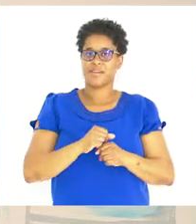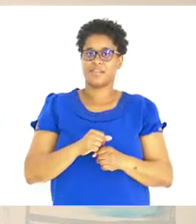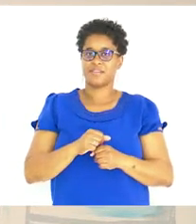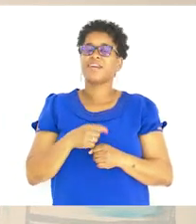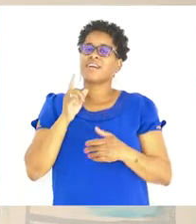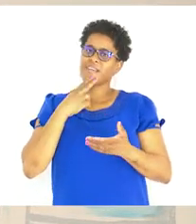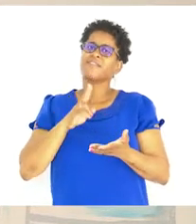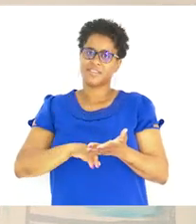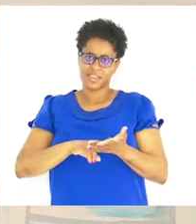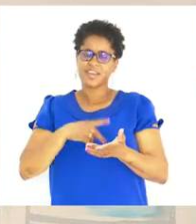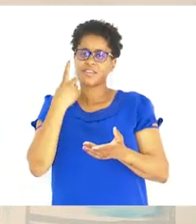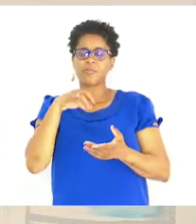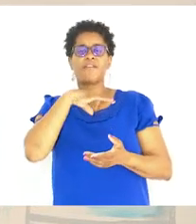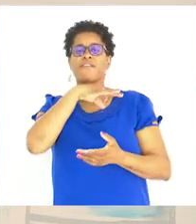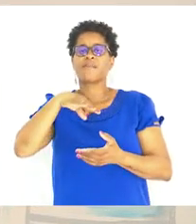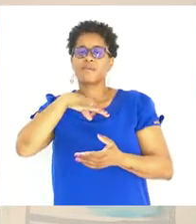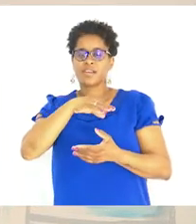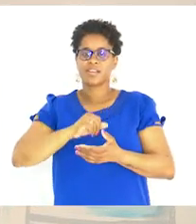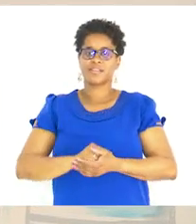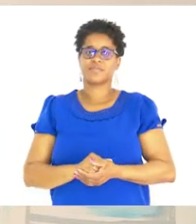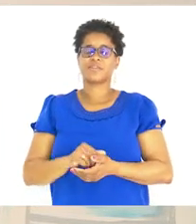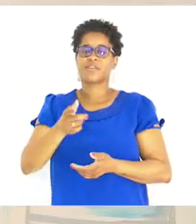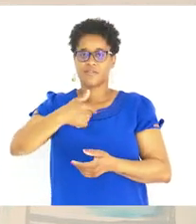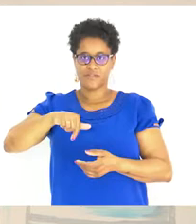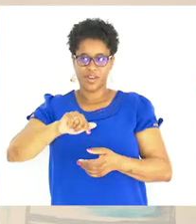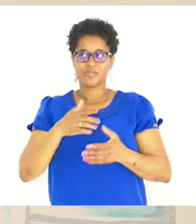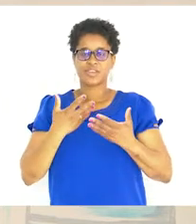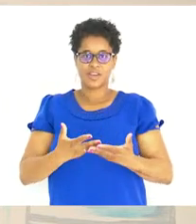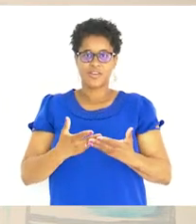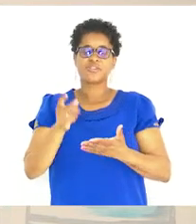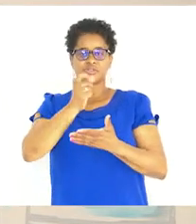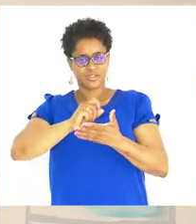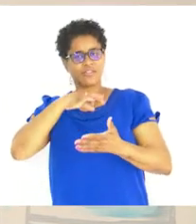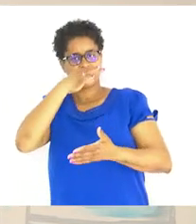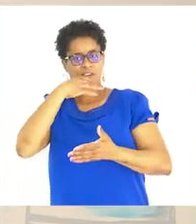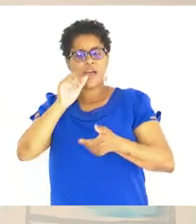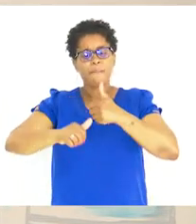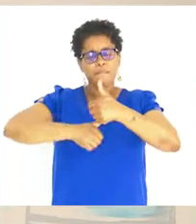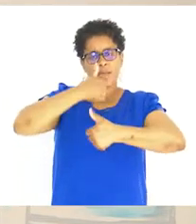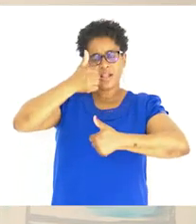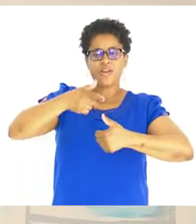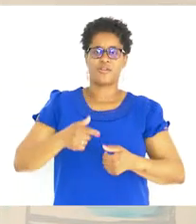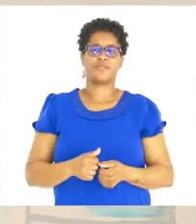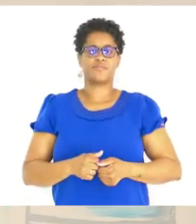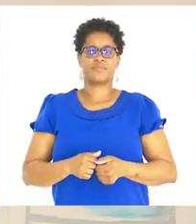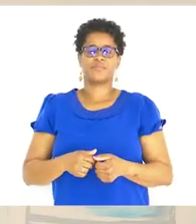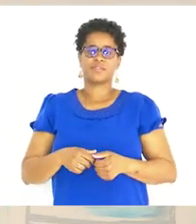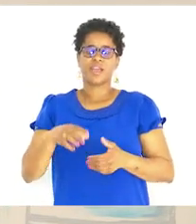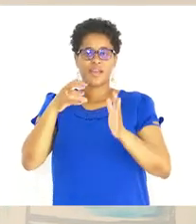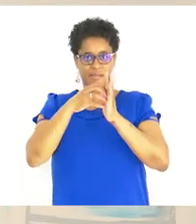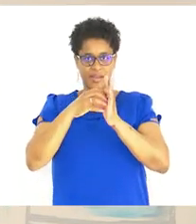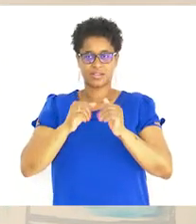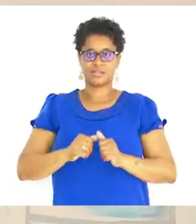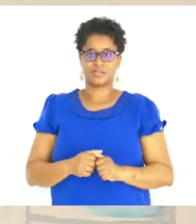Exatamente É uma família Então vamos agora Descrever De melhor Portanto A